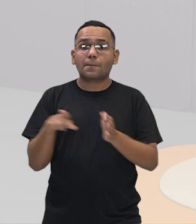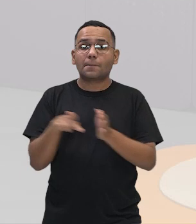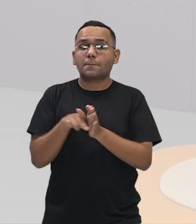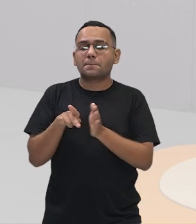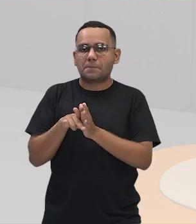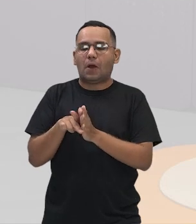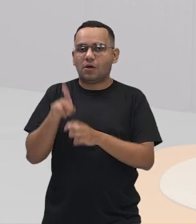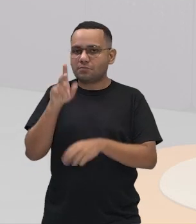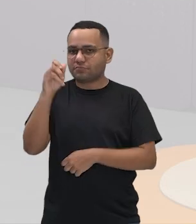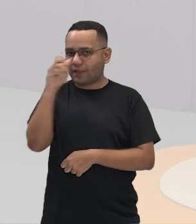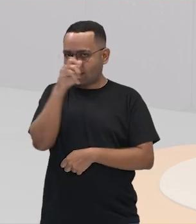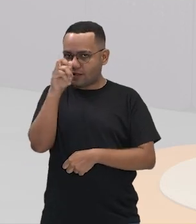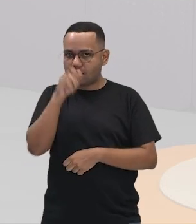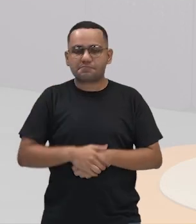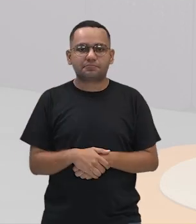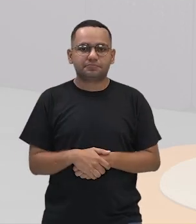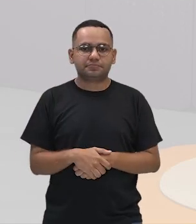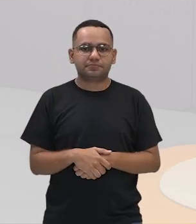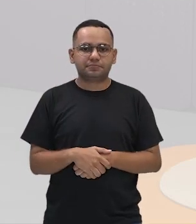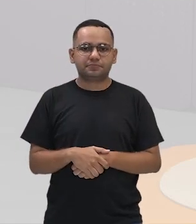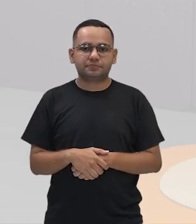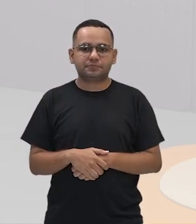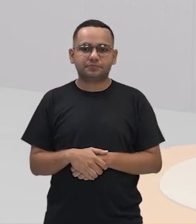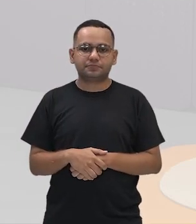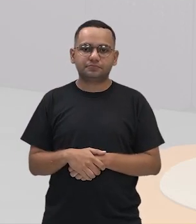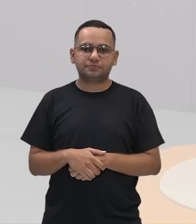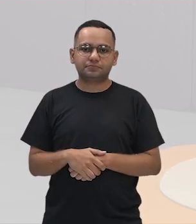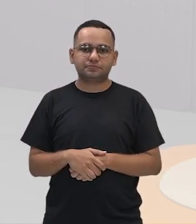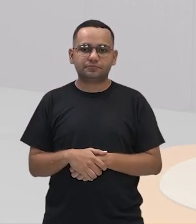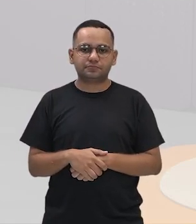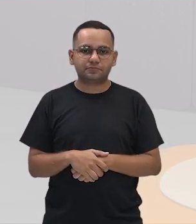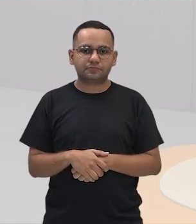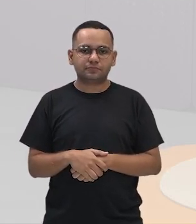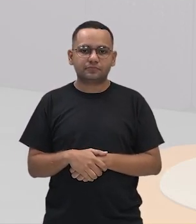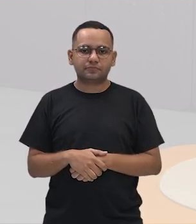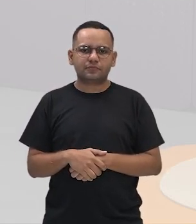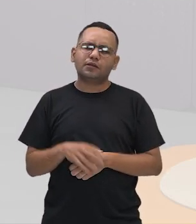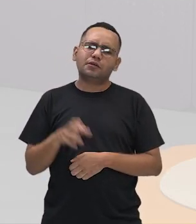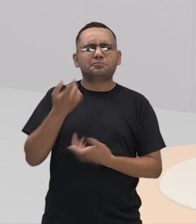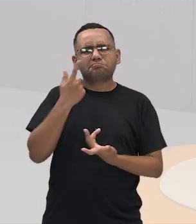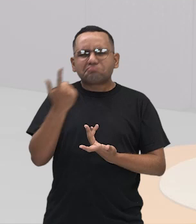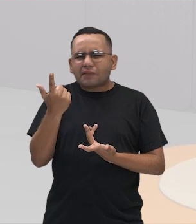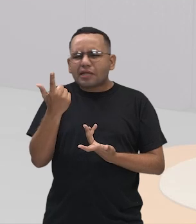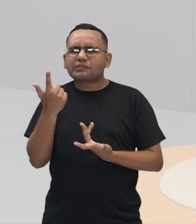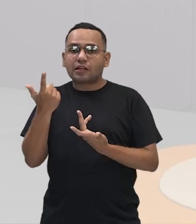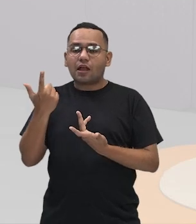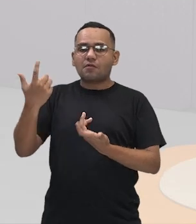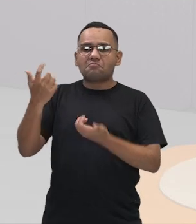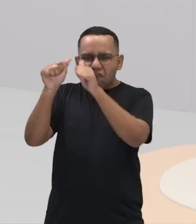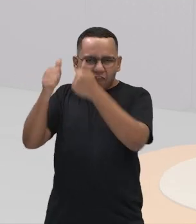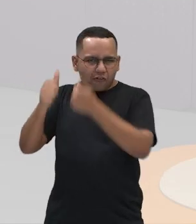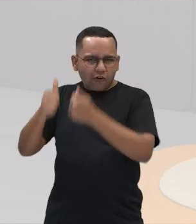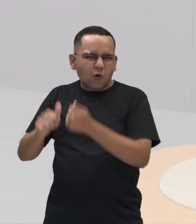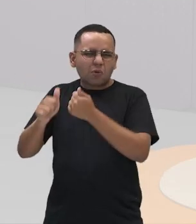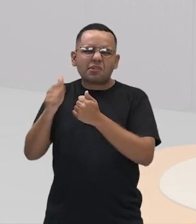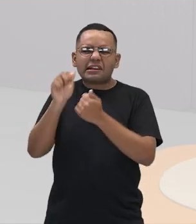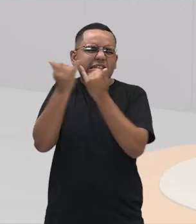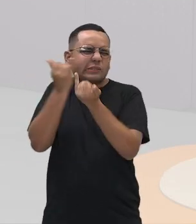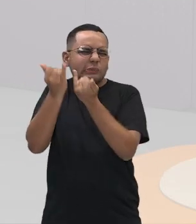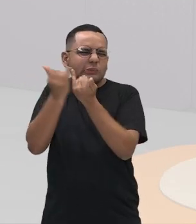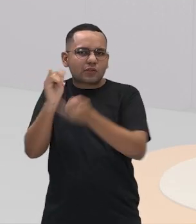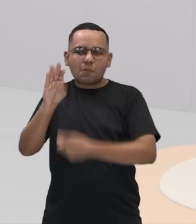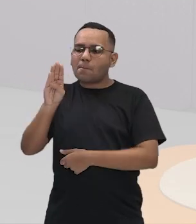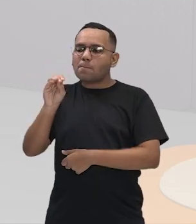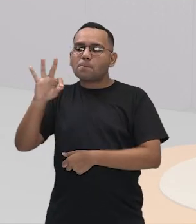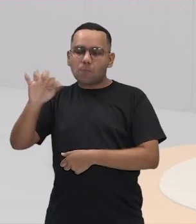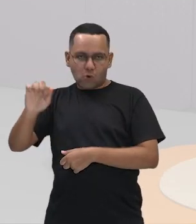é conhecido por todos como uma bota. Se vocês olharem o formato dessa península, isso é